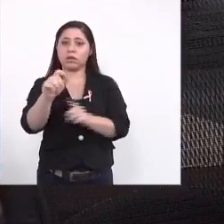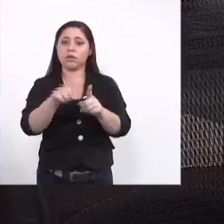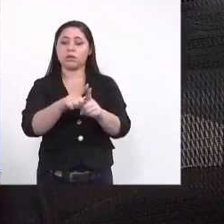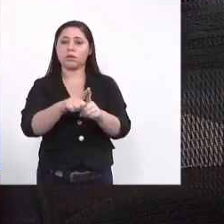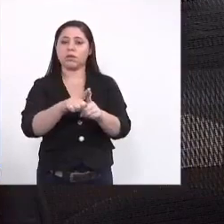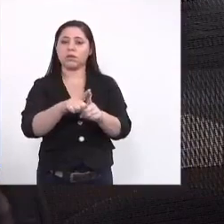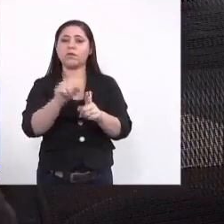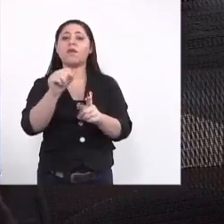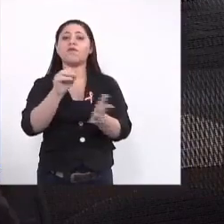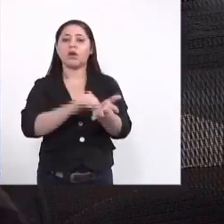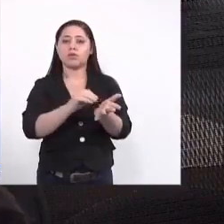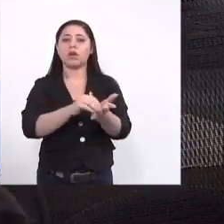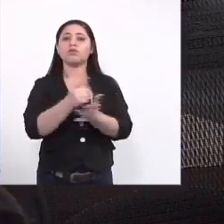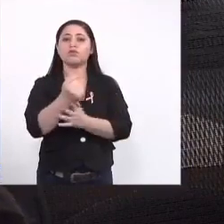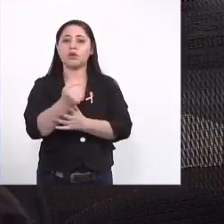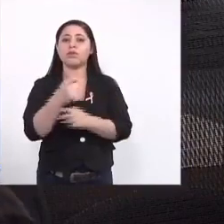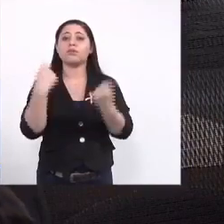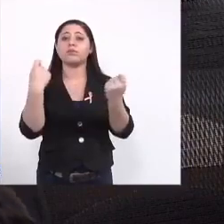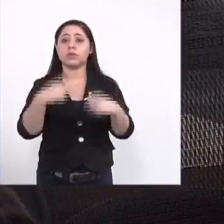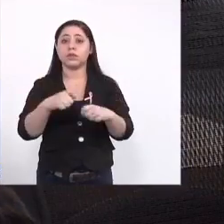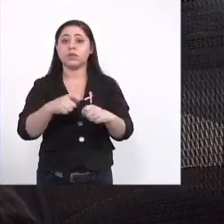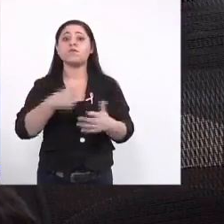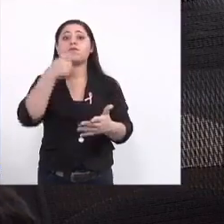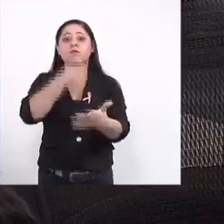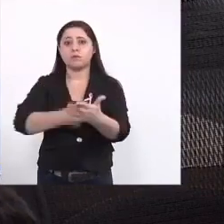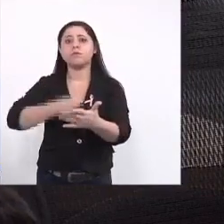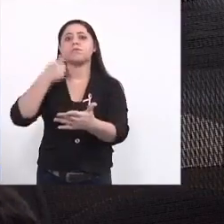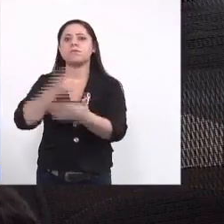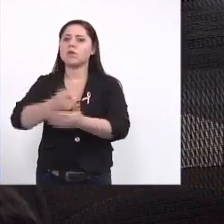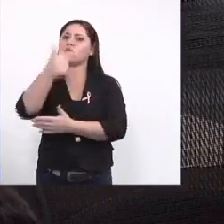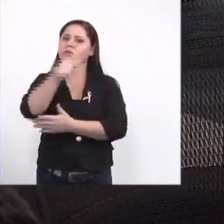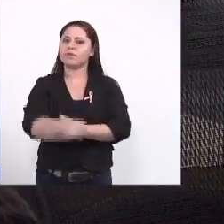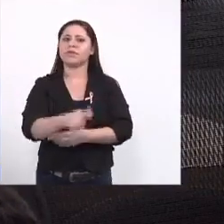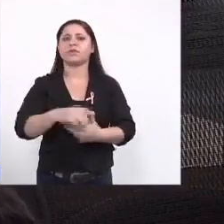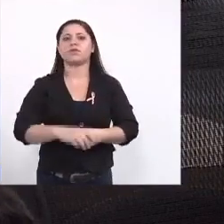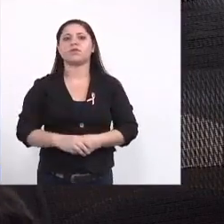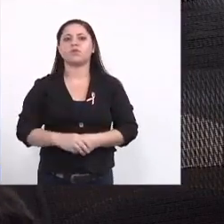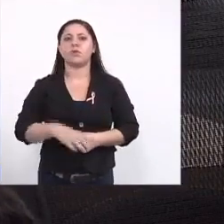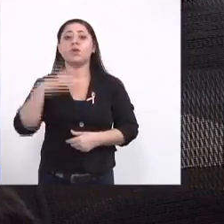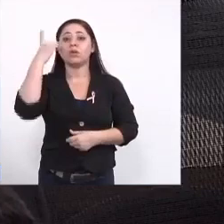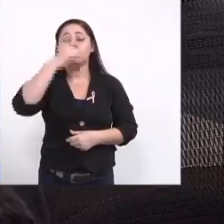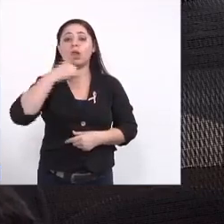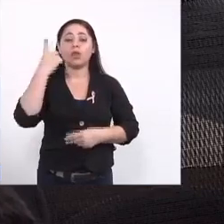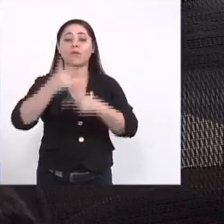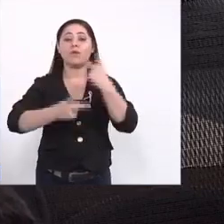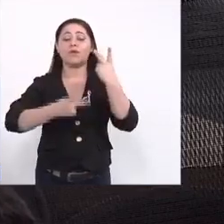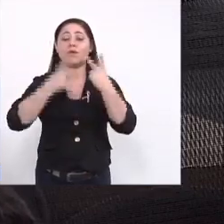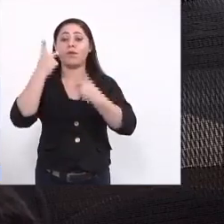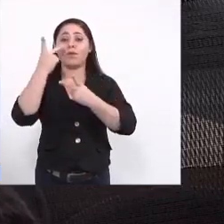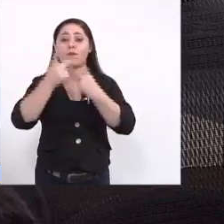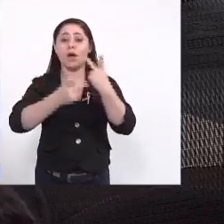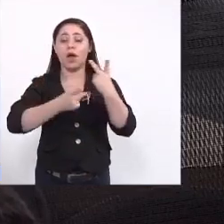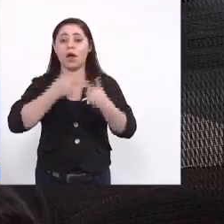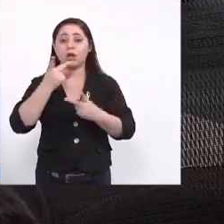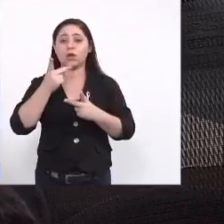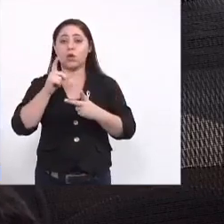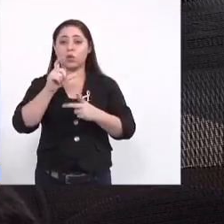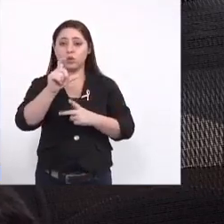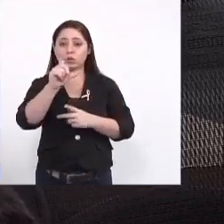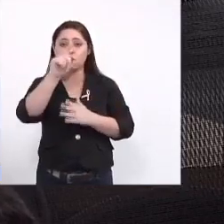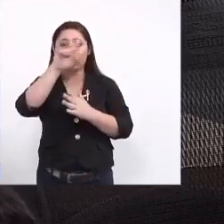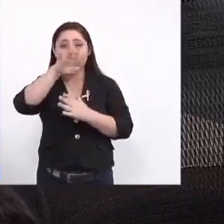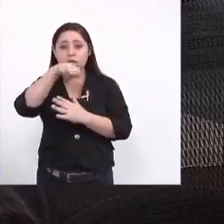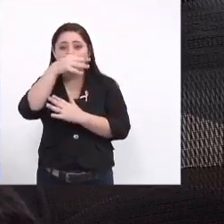vai precisar de dinheiro sim e vou insistir mais uma vez quando o deputado fala de um cartão com QR